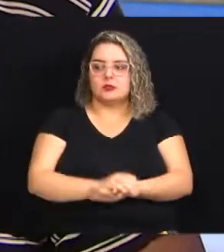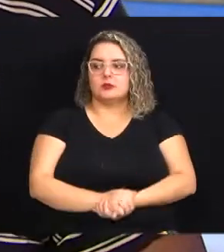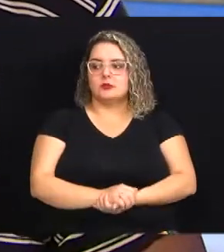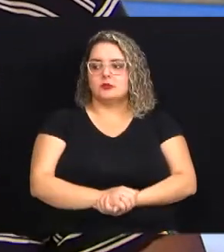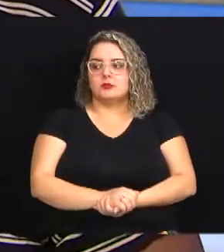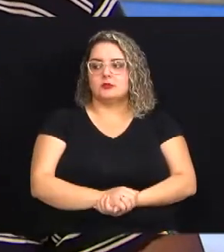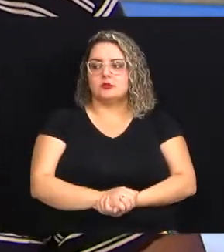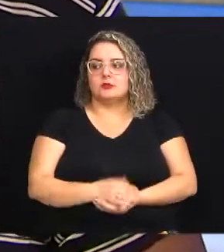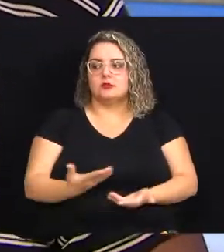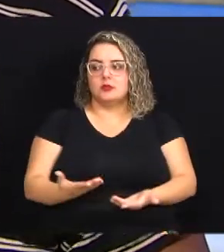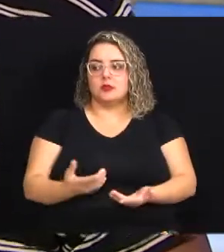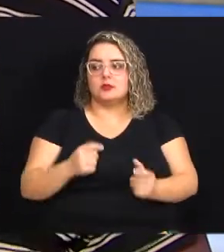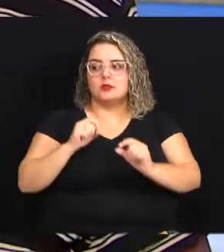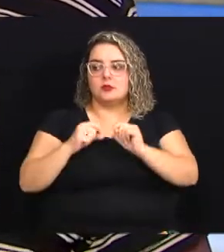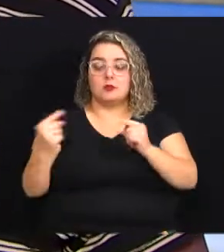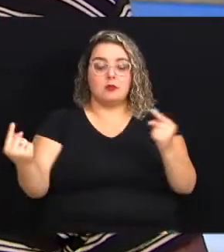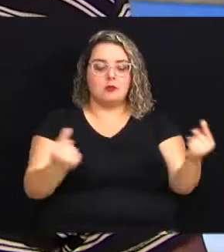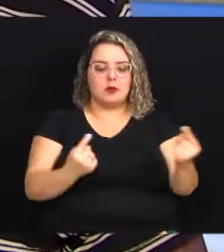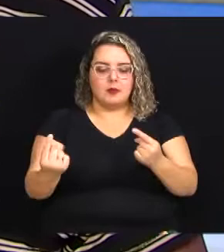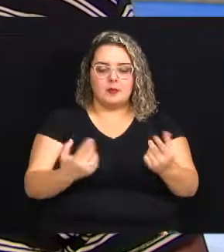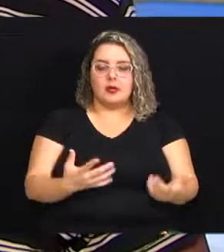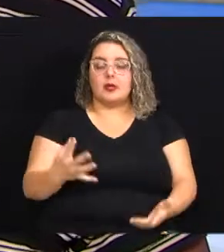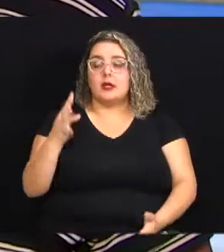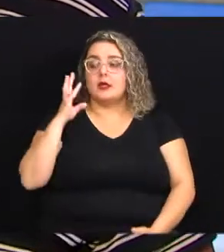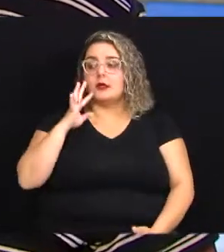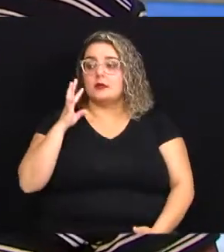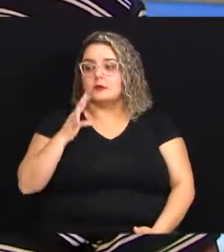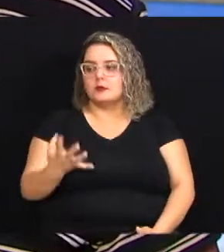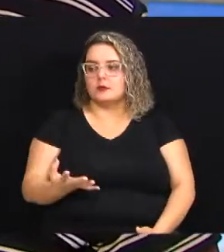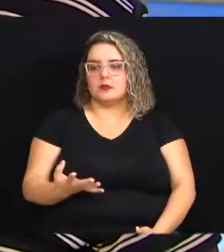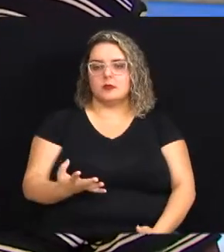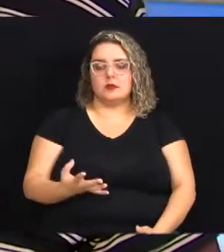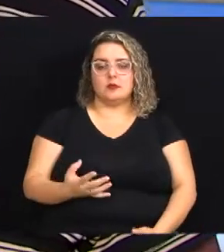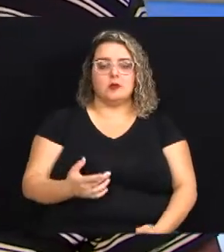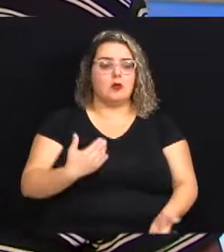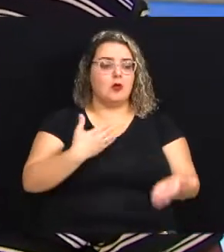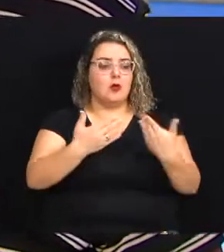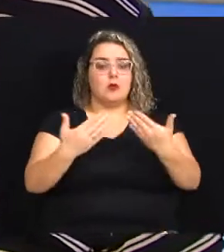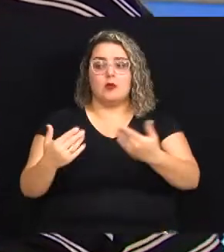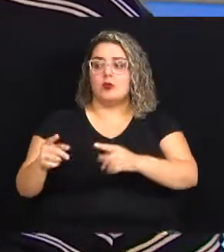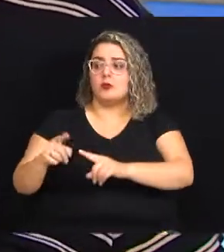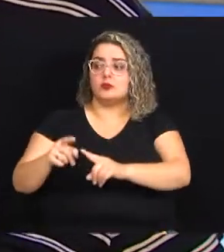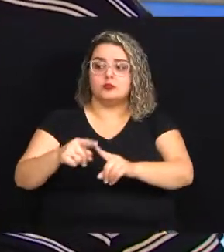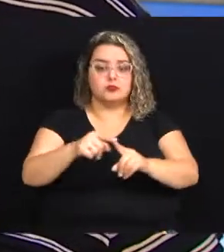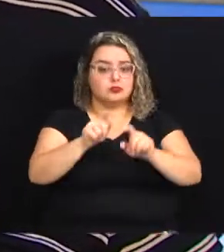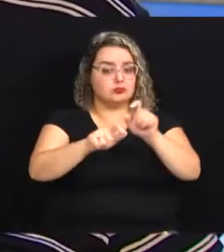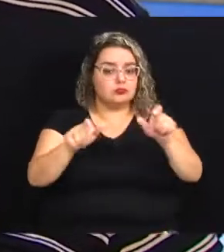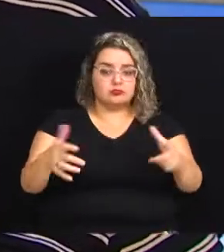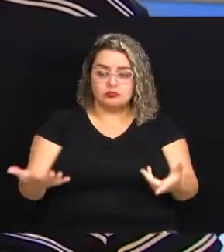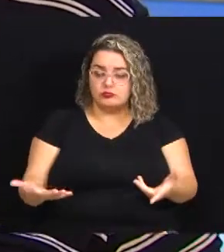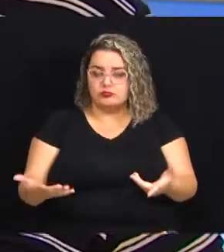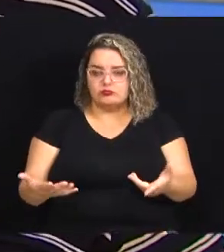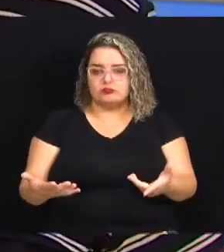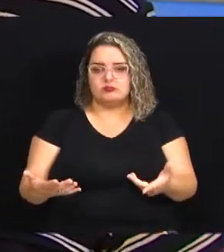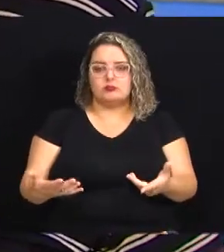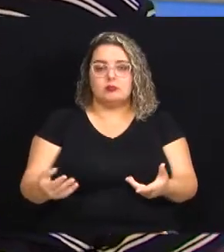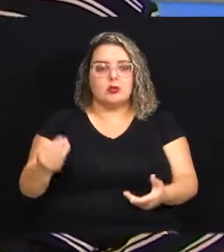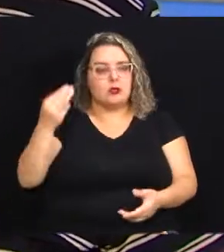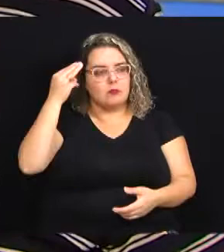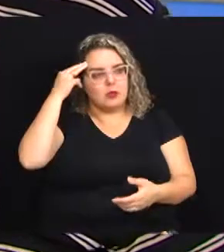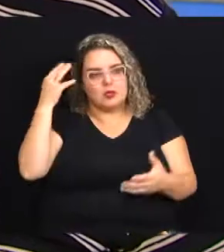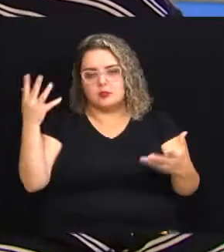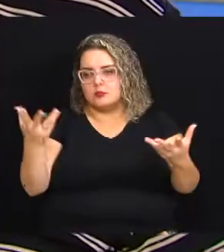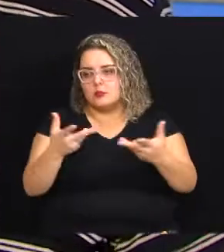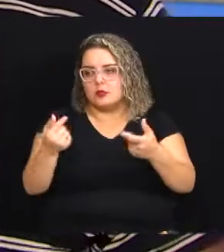mas assim o que passa de pessoas é interessante porque você conversa com vários tipos de pessoas você